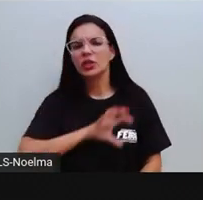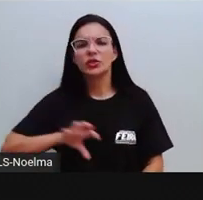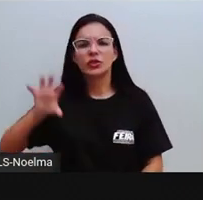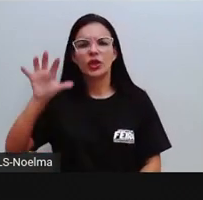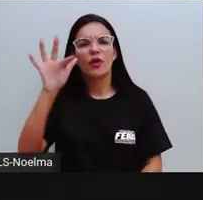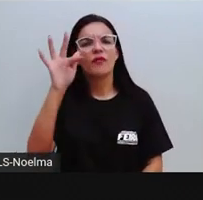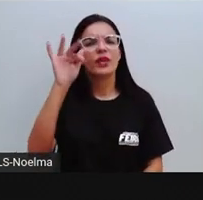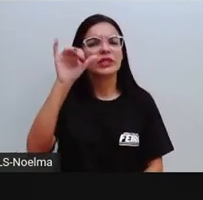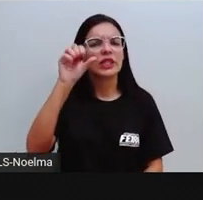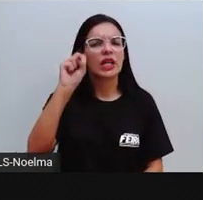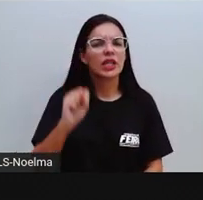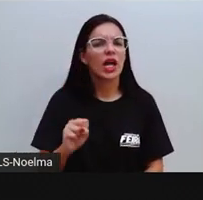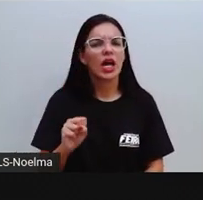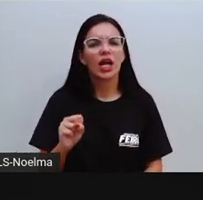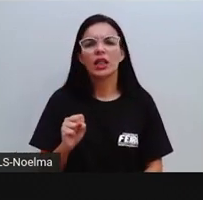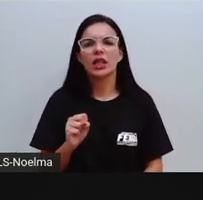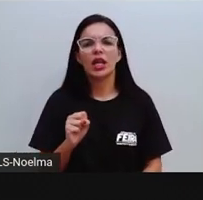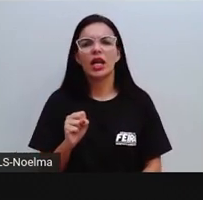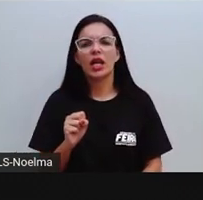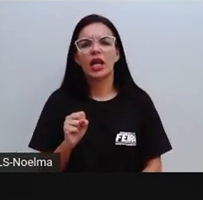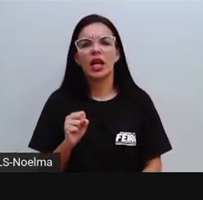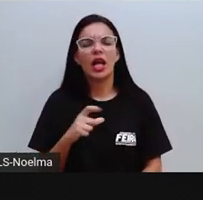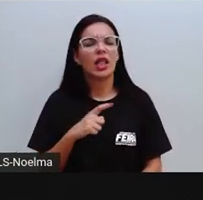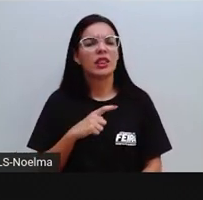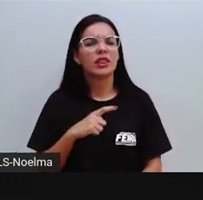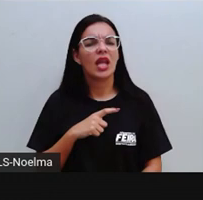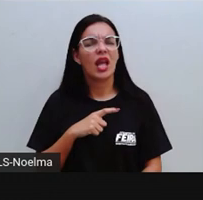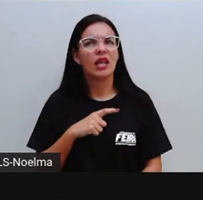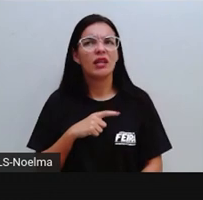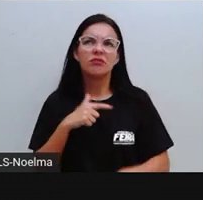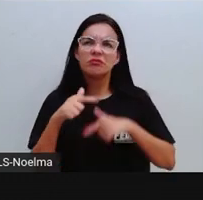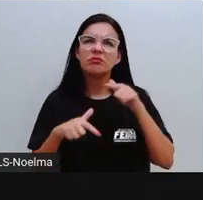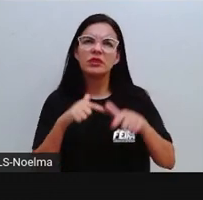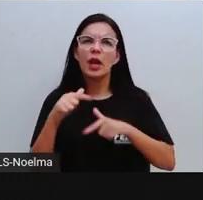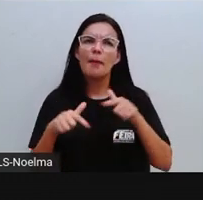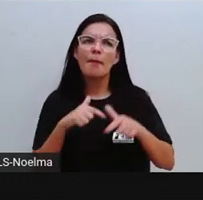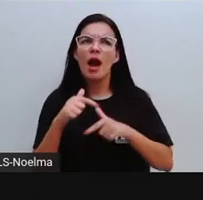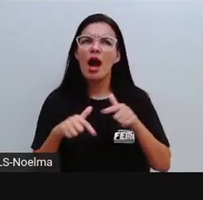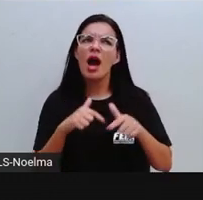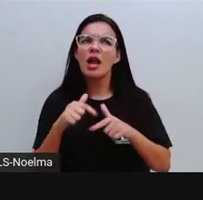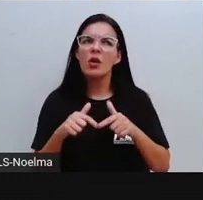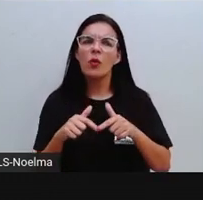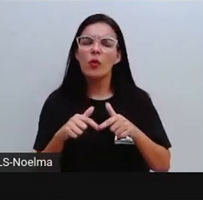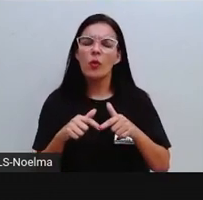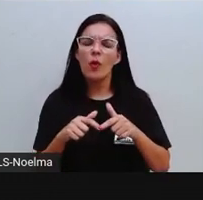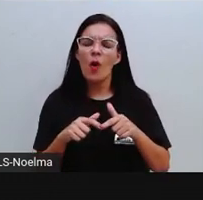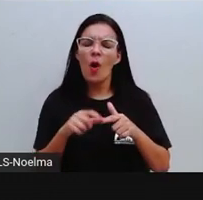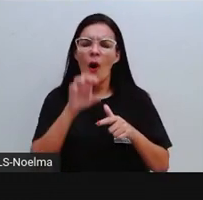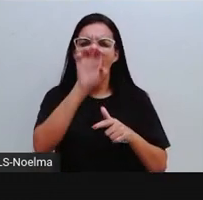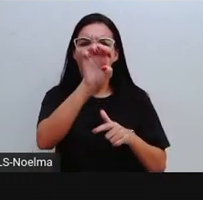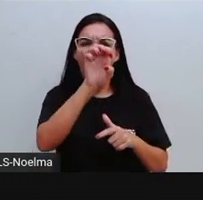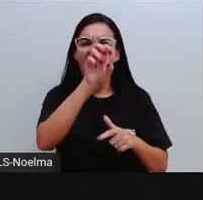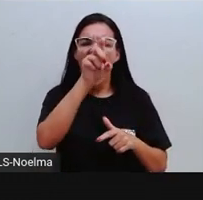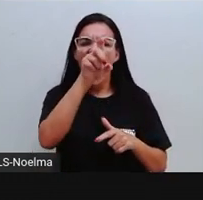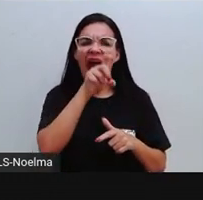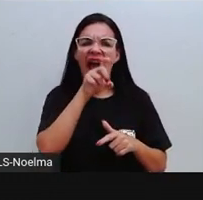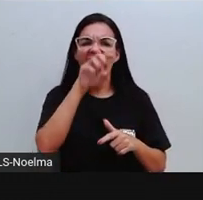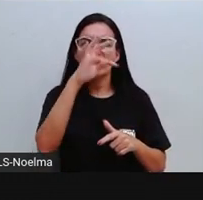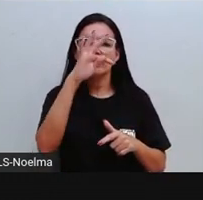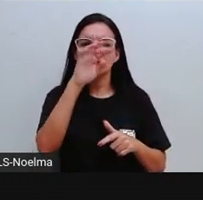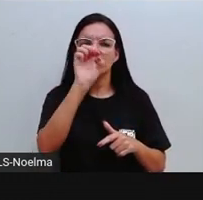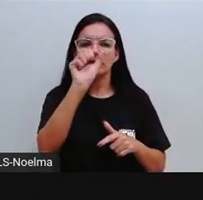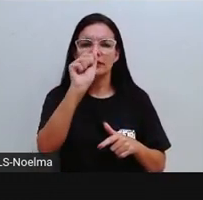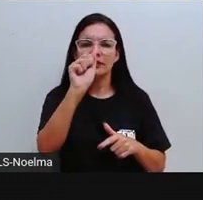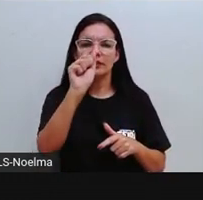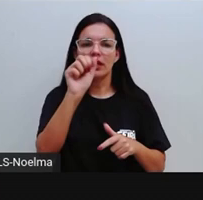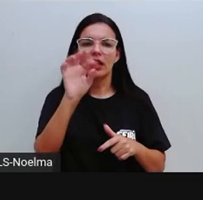Santana, é exercida a Pró essa atividade aí do extrativismo, porque nós já vimos, né, que Feira